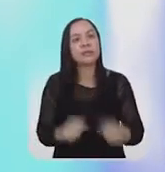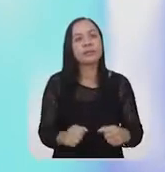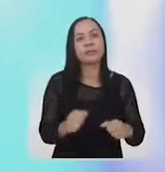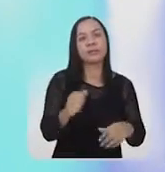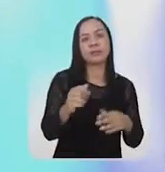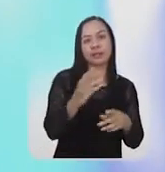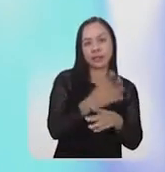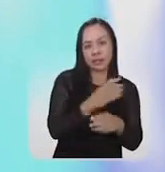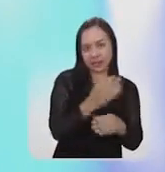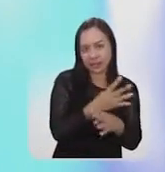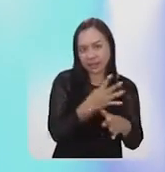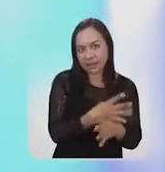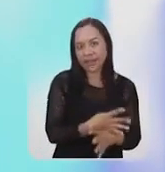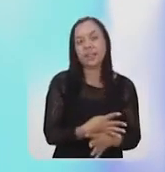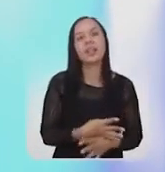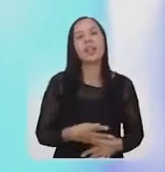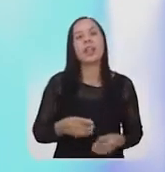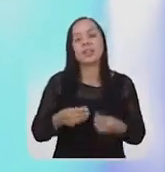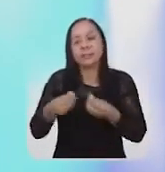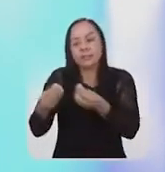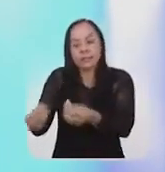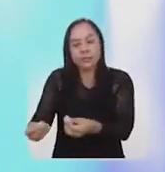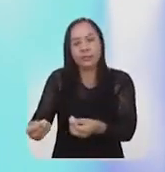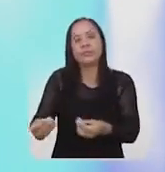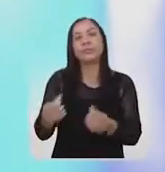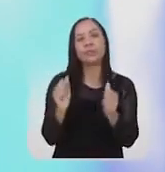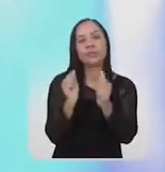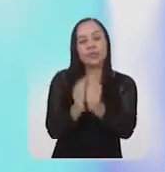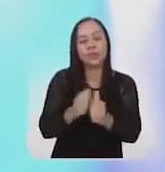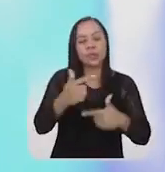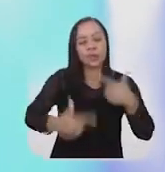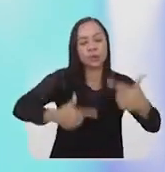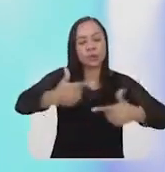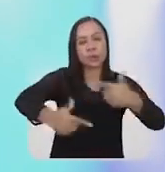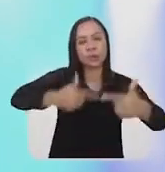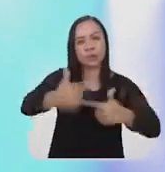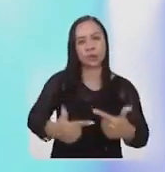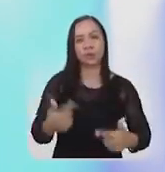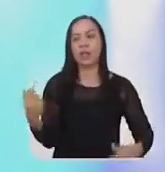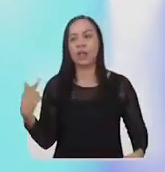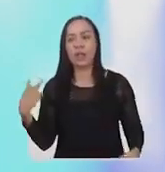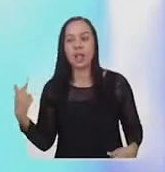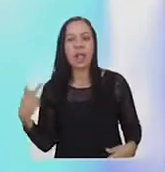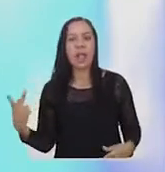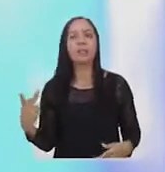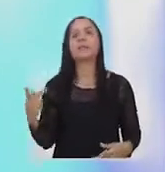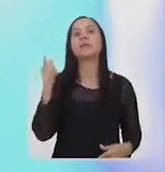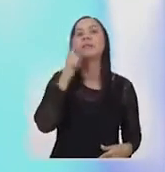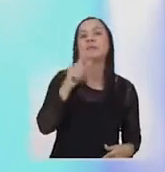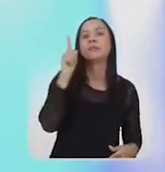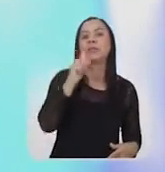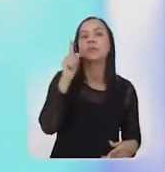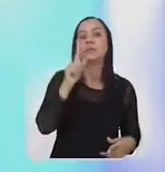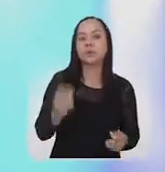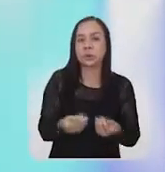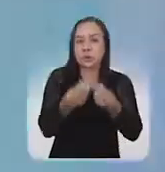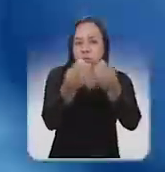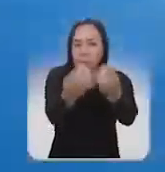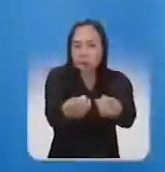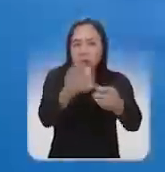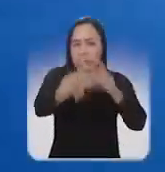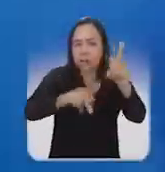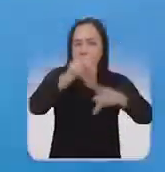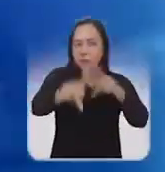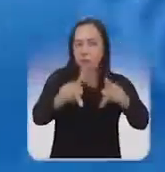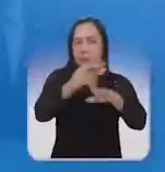população da cidade, e eu as receberei aqui e vou lutar junto com ele, para que nós levemos ainda mais conquistas para vocês.